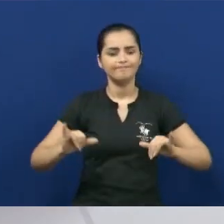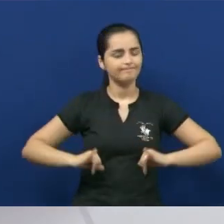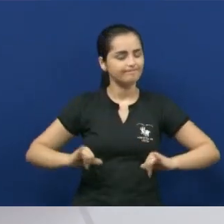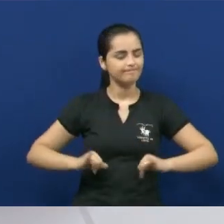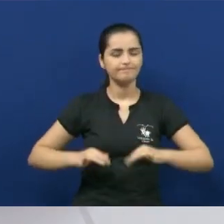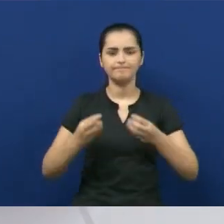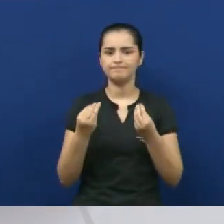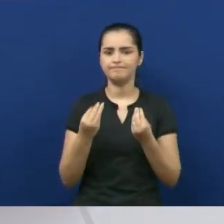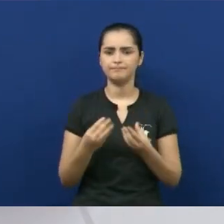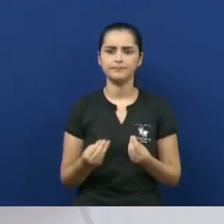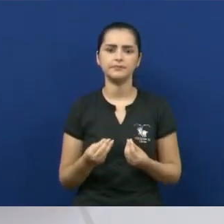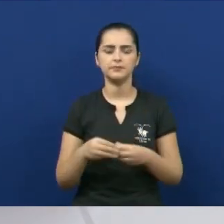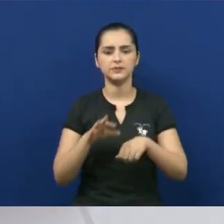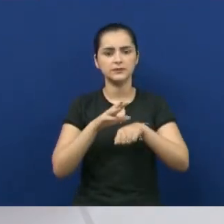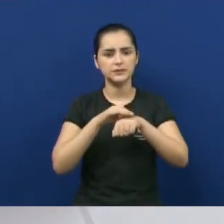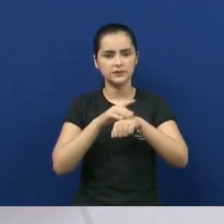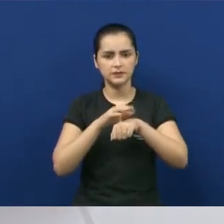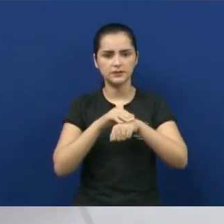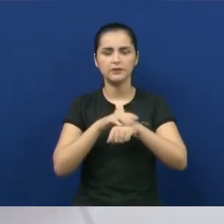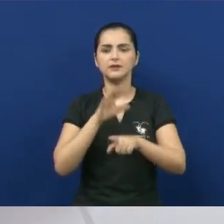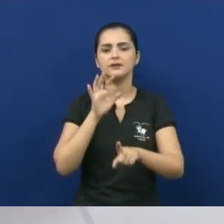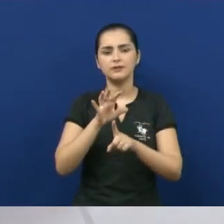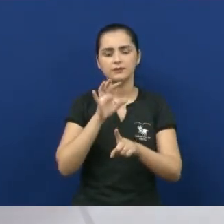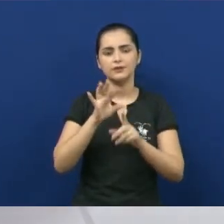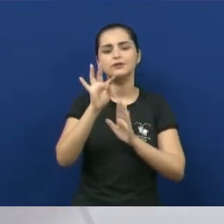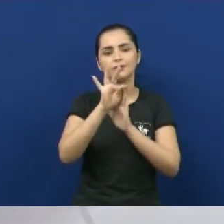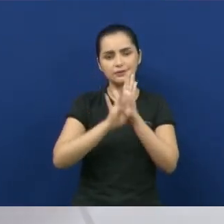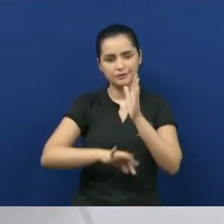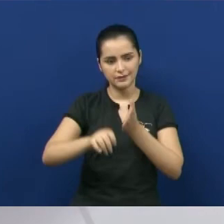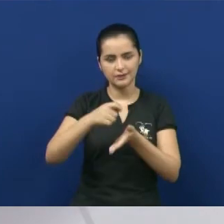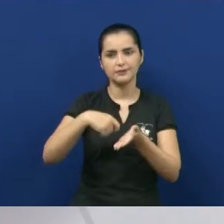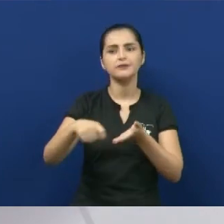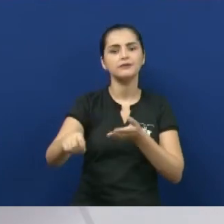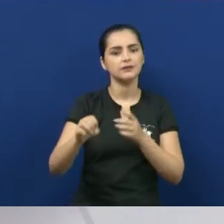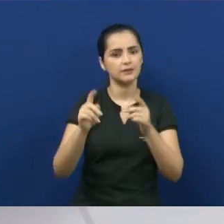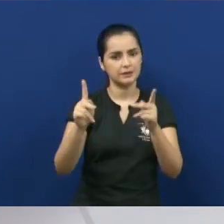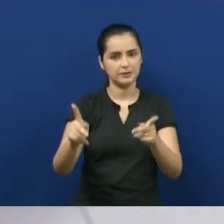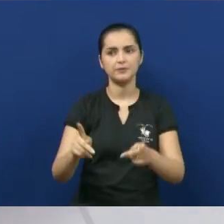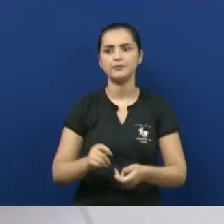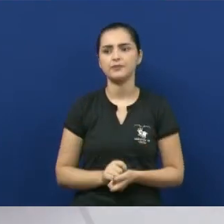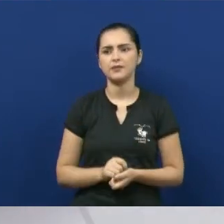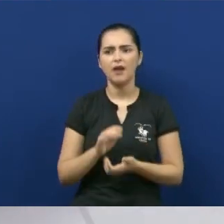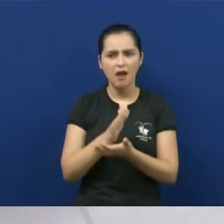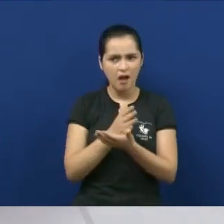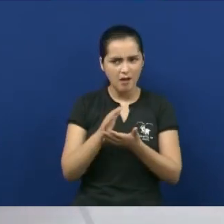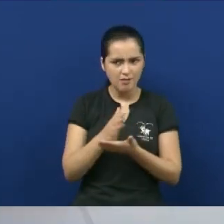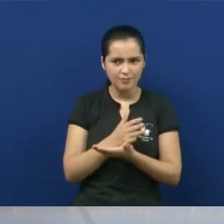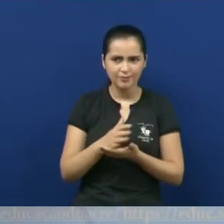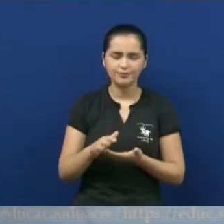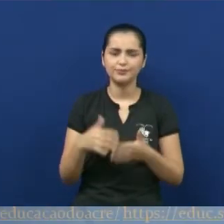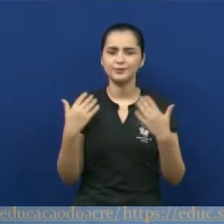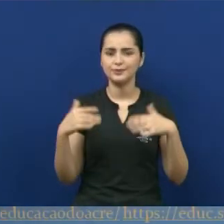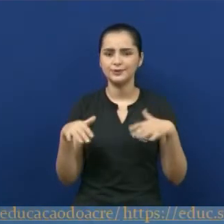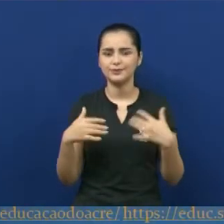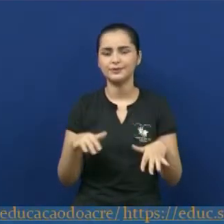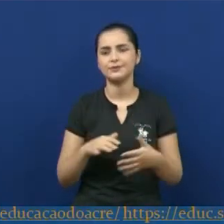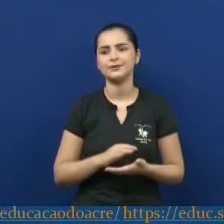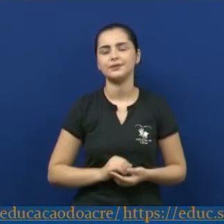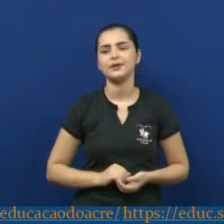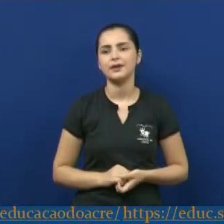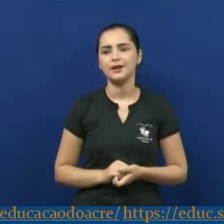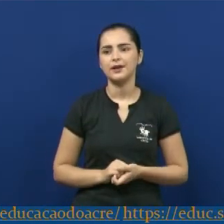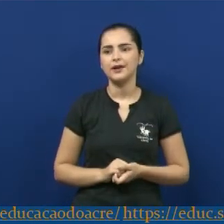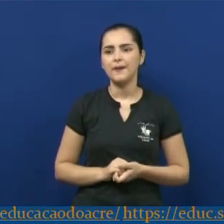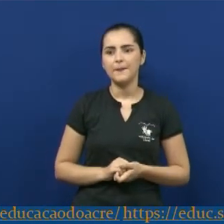bastante e essa doença refletia nos textos que ele escrevia. Algumas obras crônicas da província do